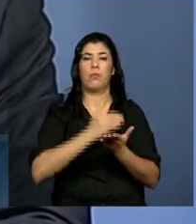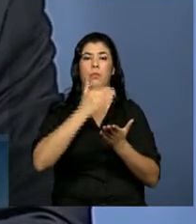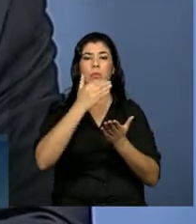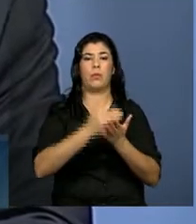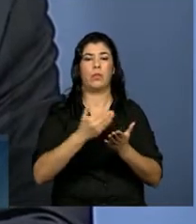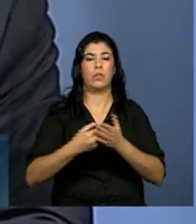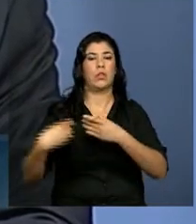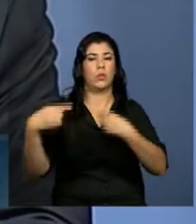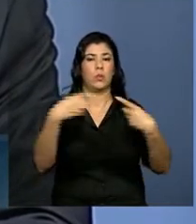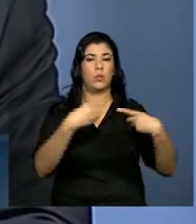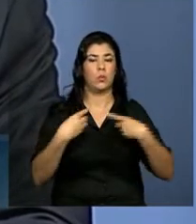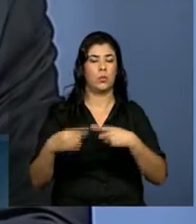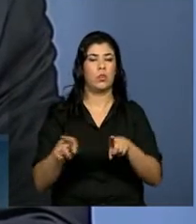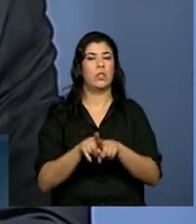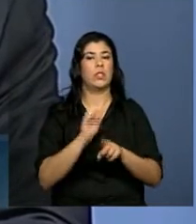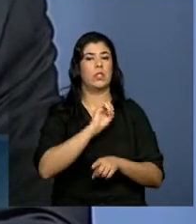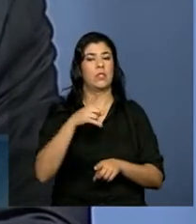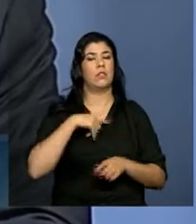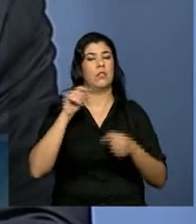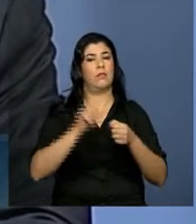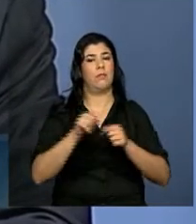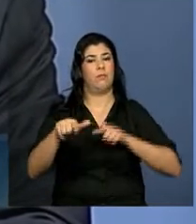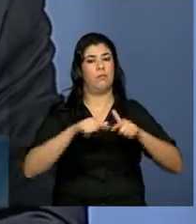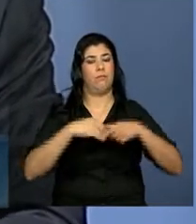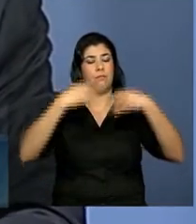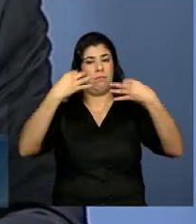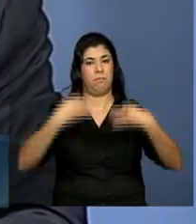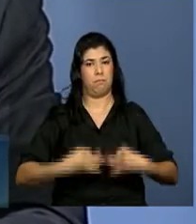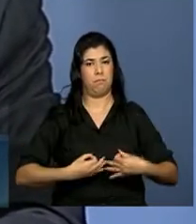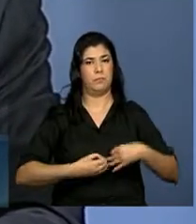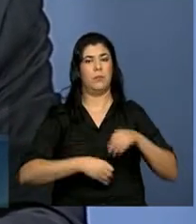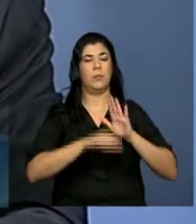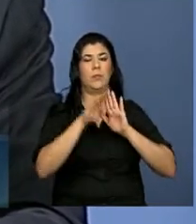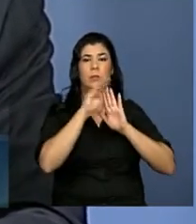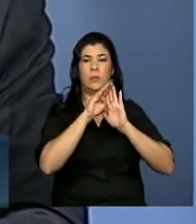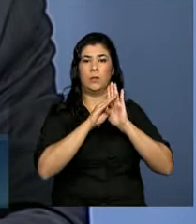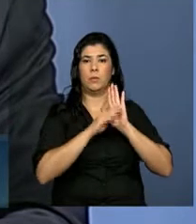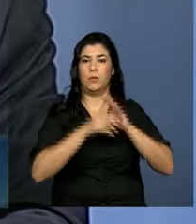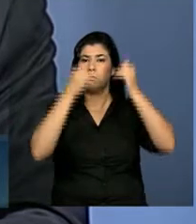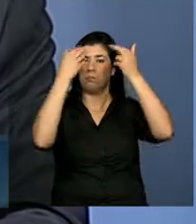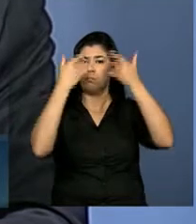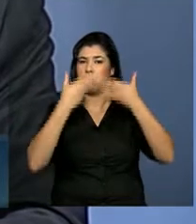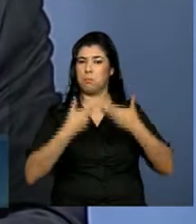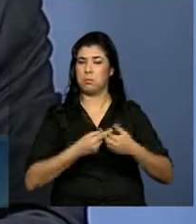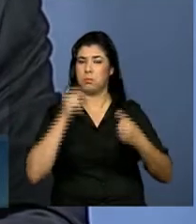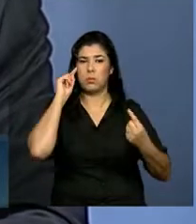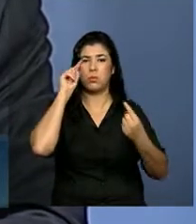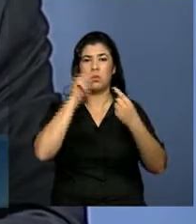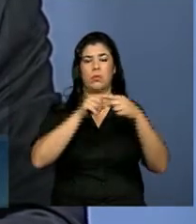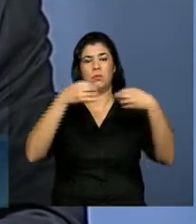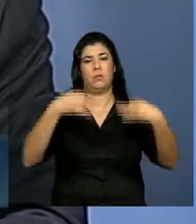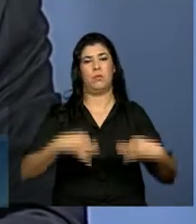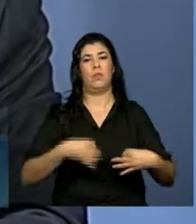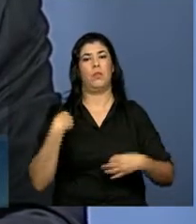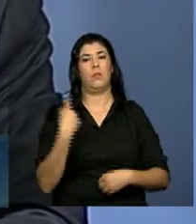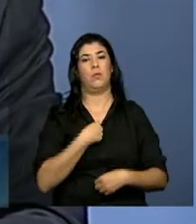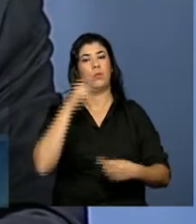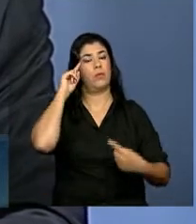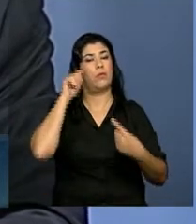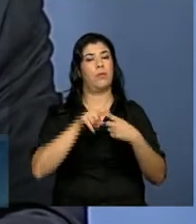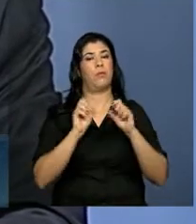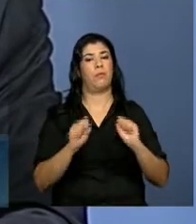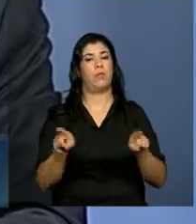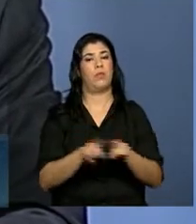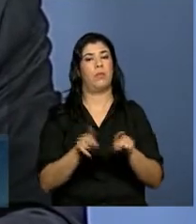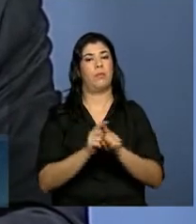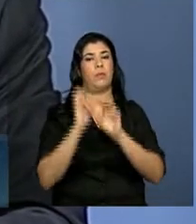trabalho corretamente, se nós finalizarmos um programa de trabalho bem detalhado, bem específico, a nossa expectativa é que se possa concluir